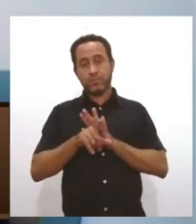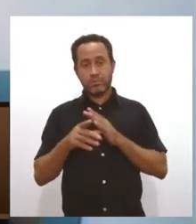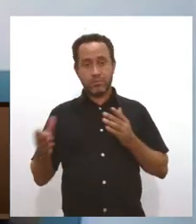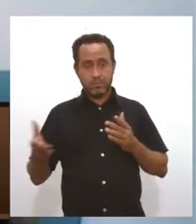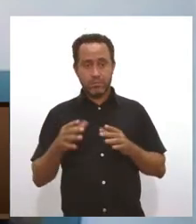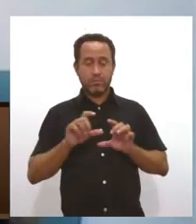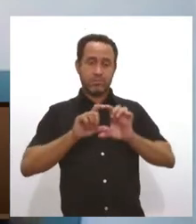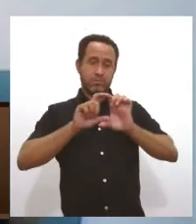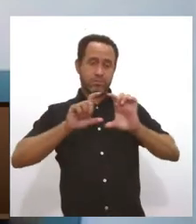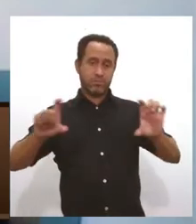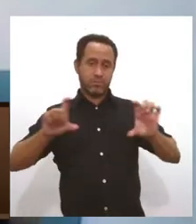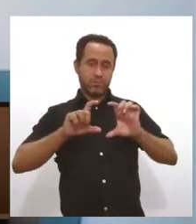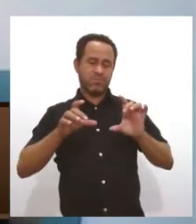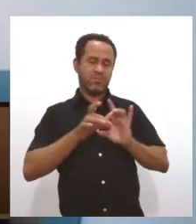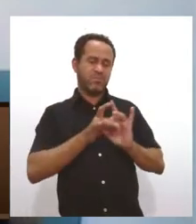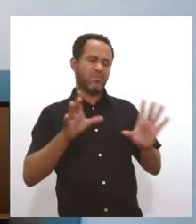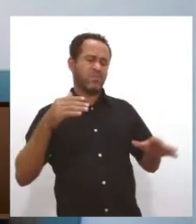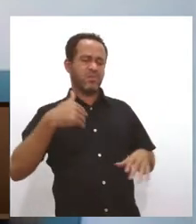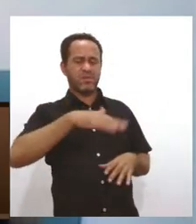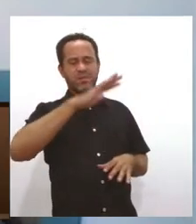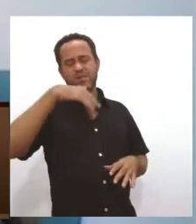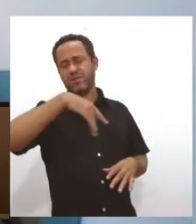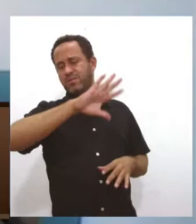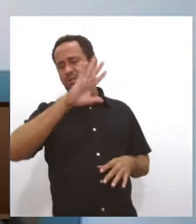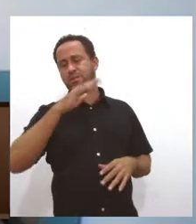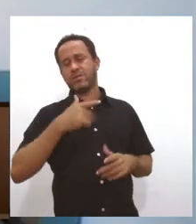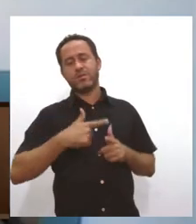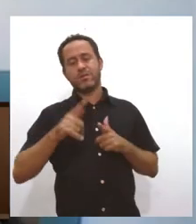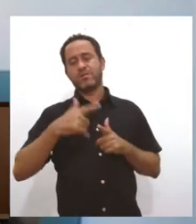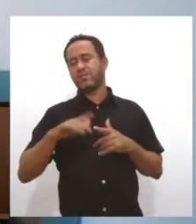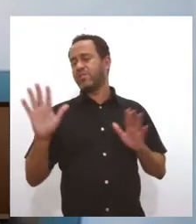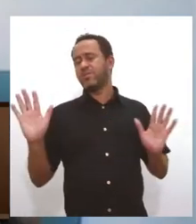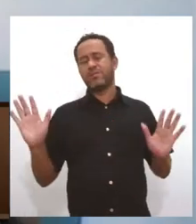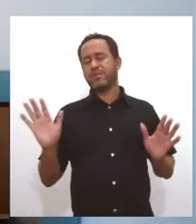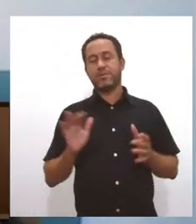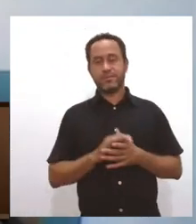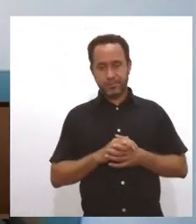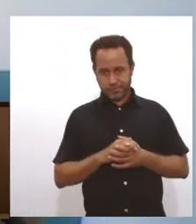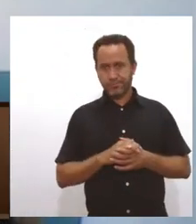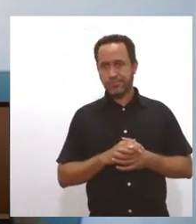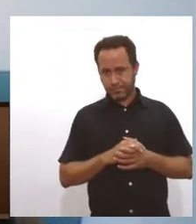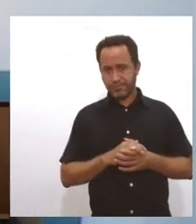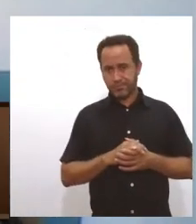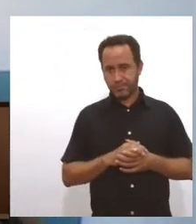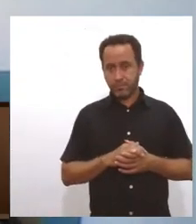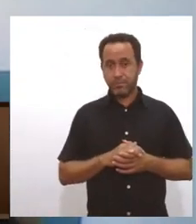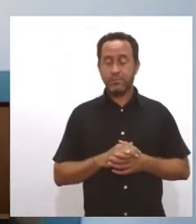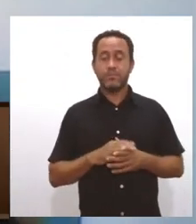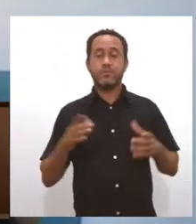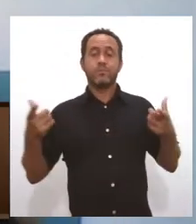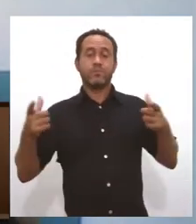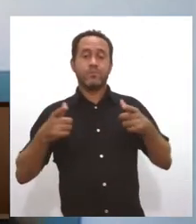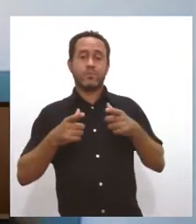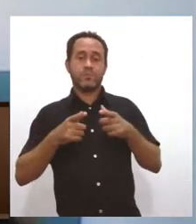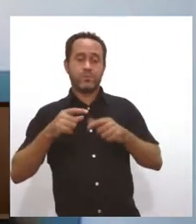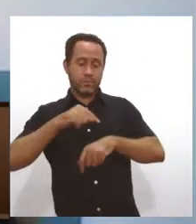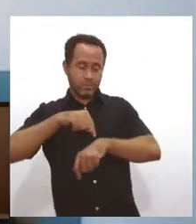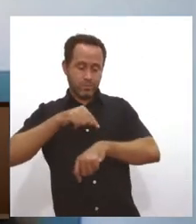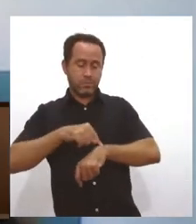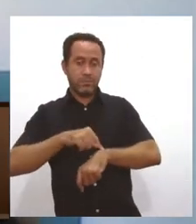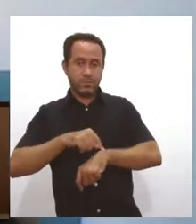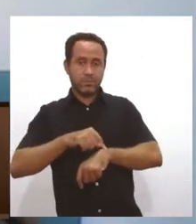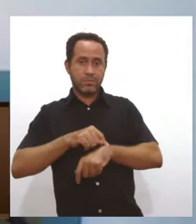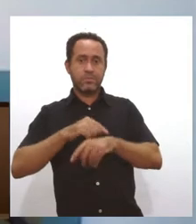infeliz, né? Do deixar passar a boiada, né? Então, essa redução de tempo, Redução de